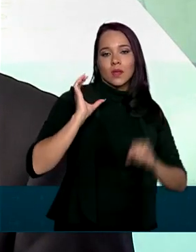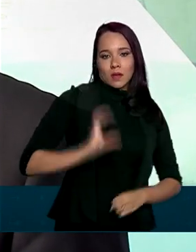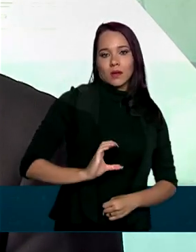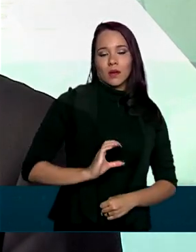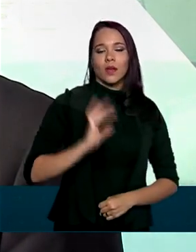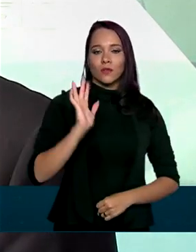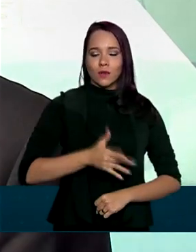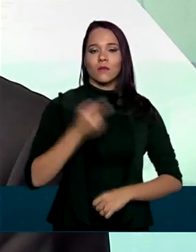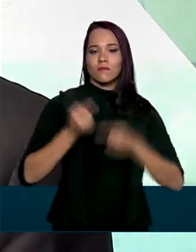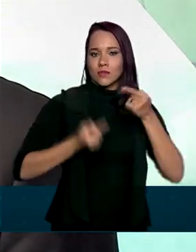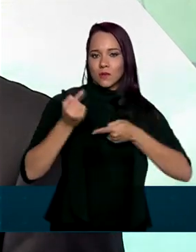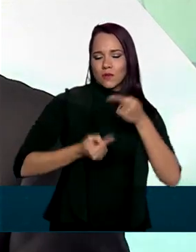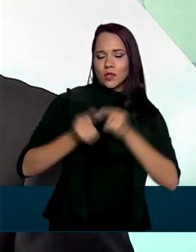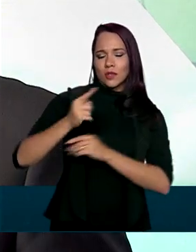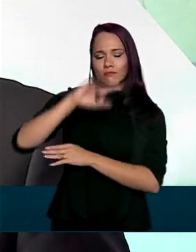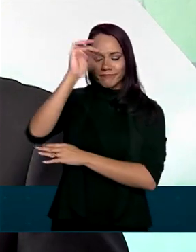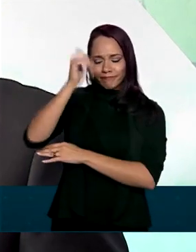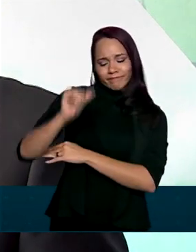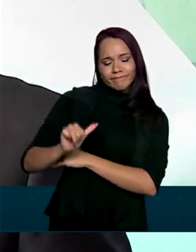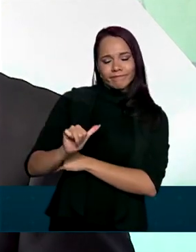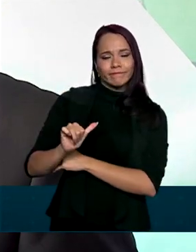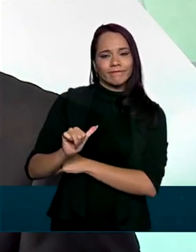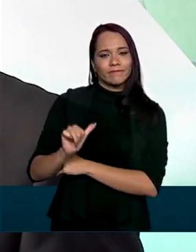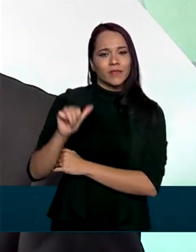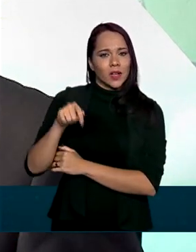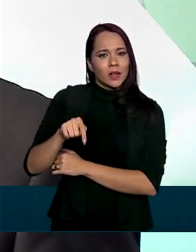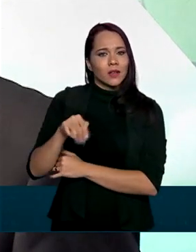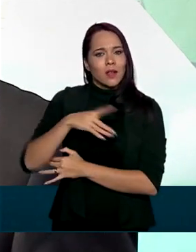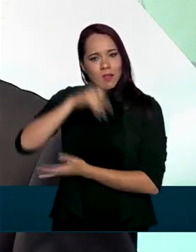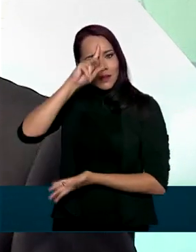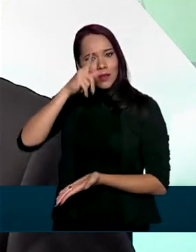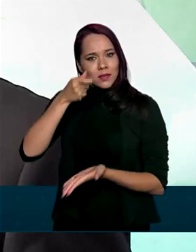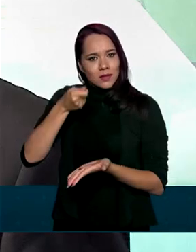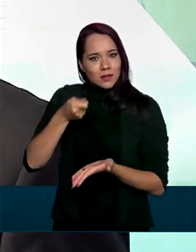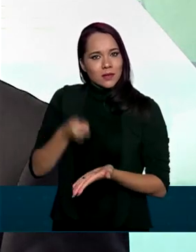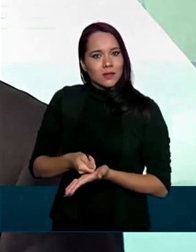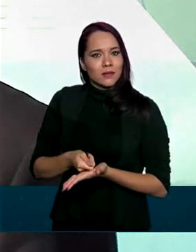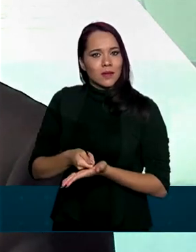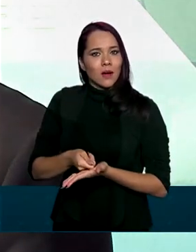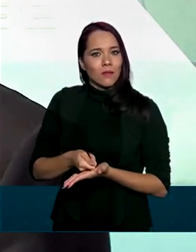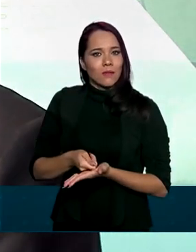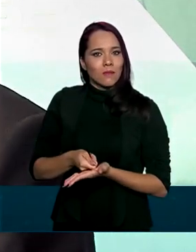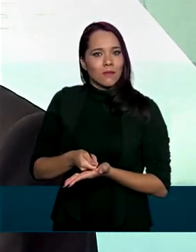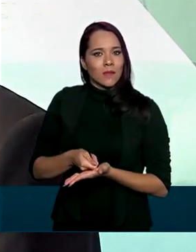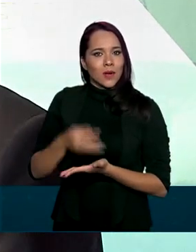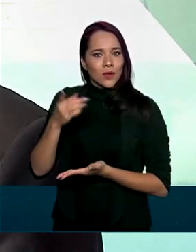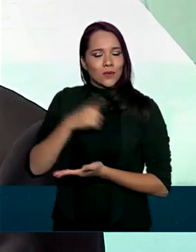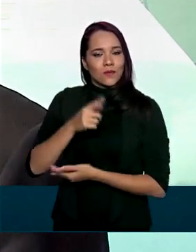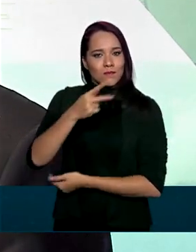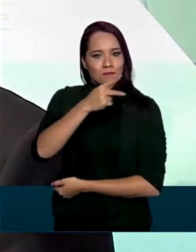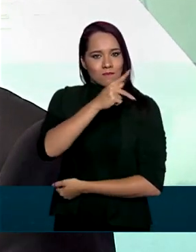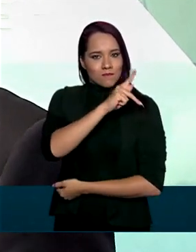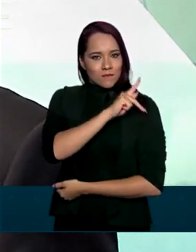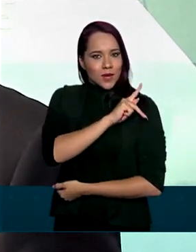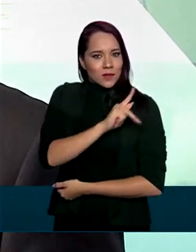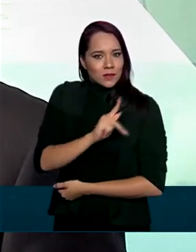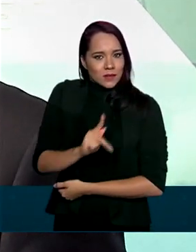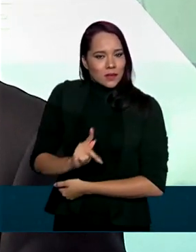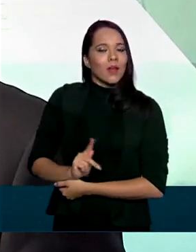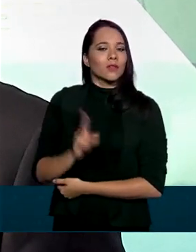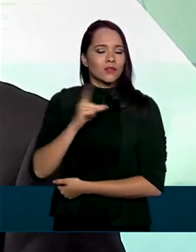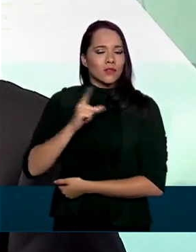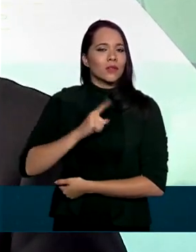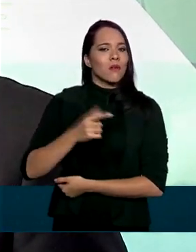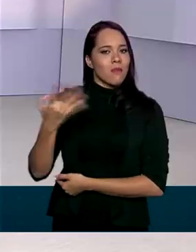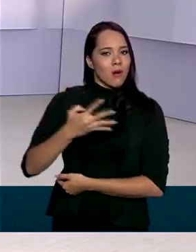discutindo e avaliando a decisão do presidente de ter uma quarta